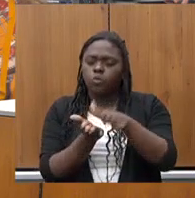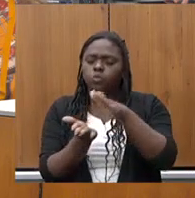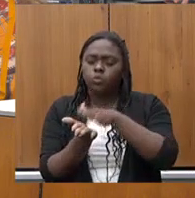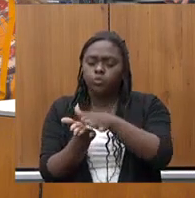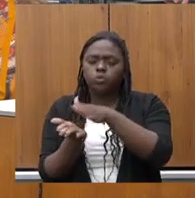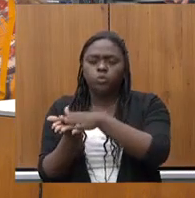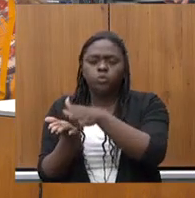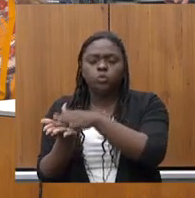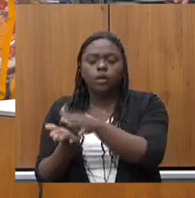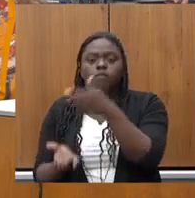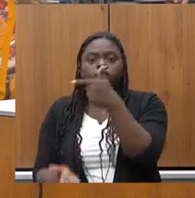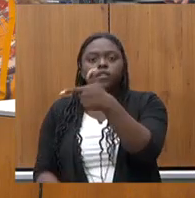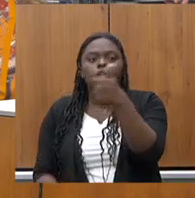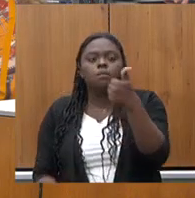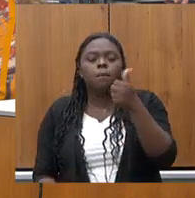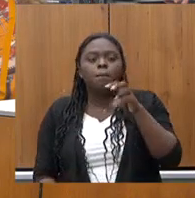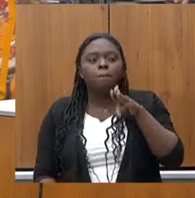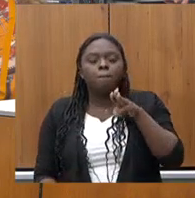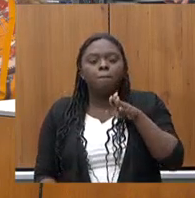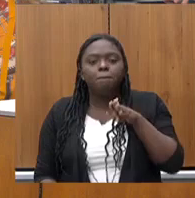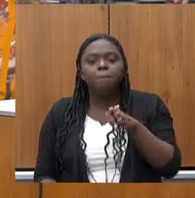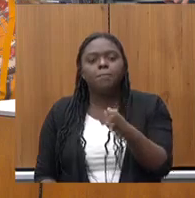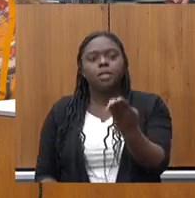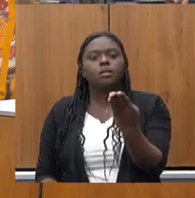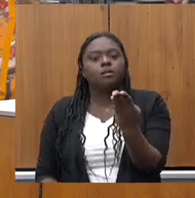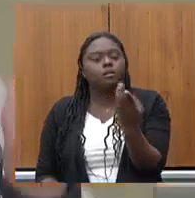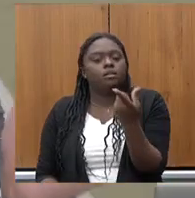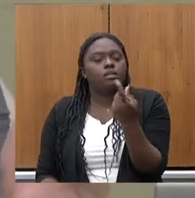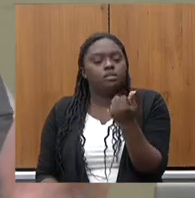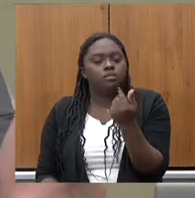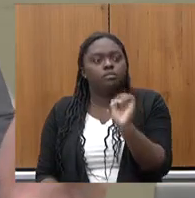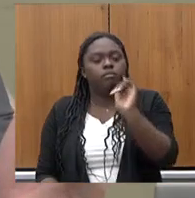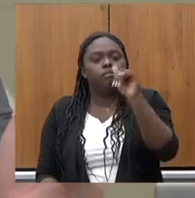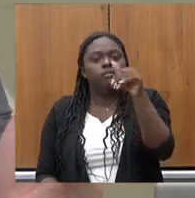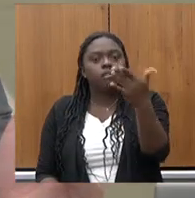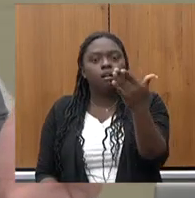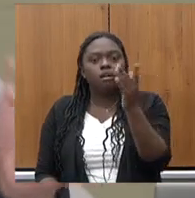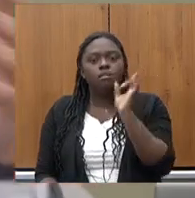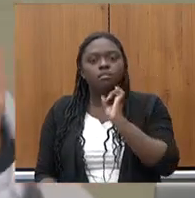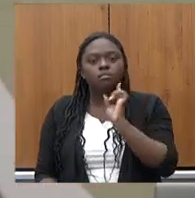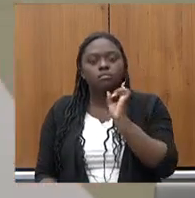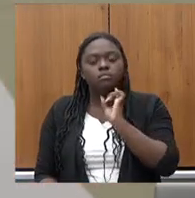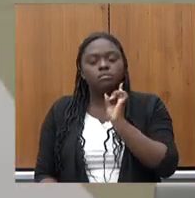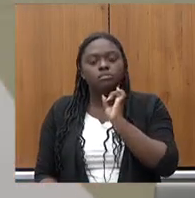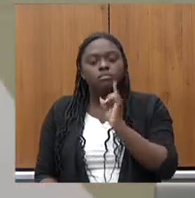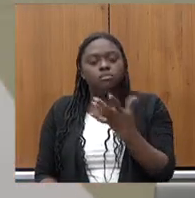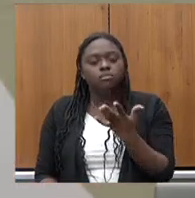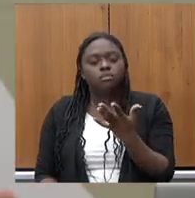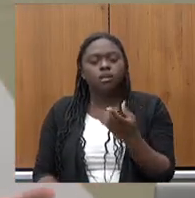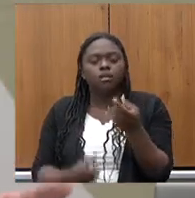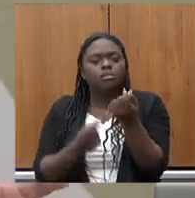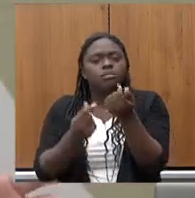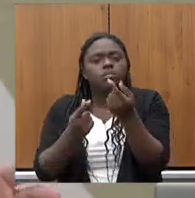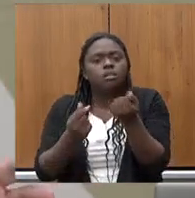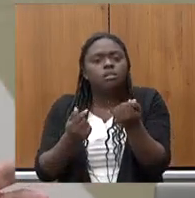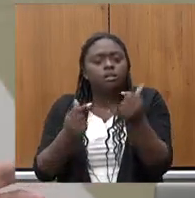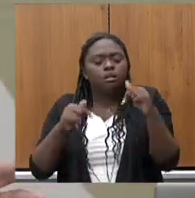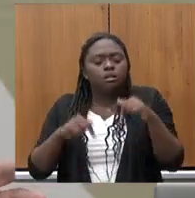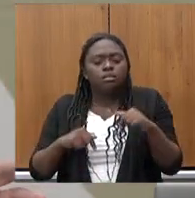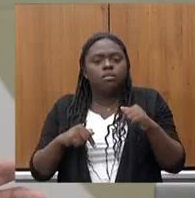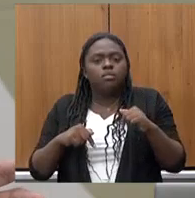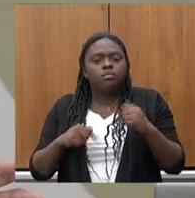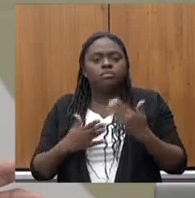21 bilhões em investimentos fora do estado e esses investimentos foram depreciados